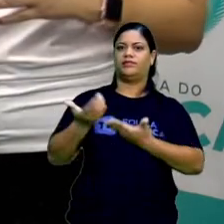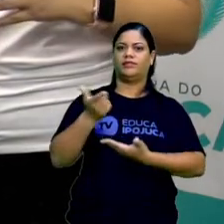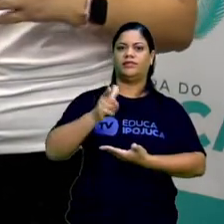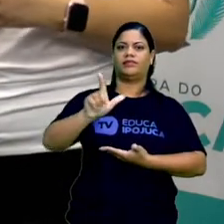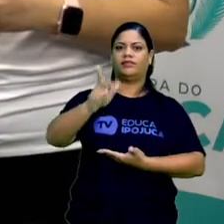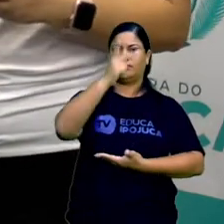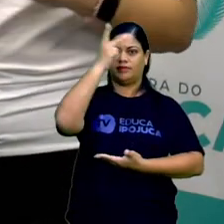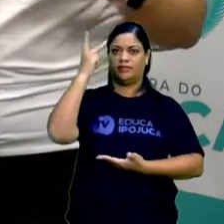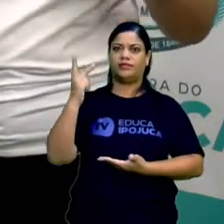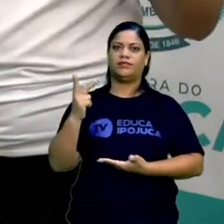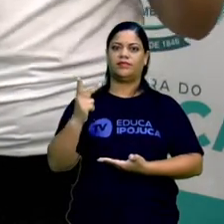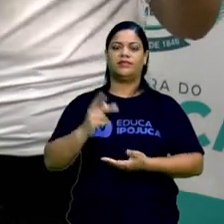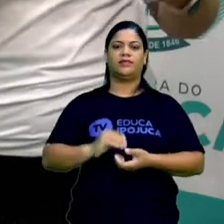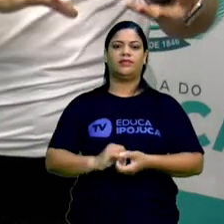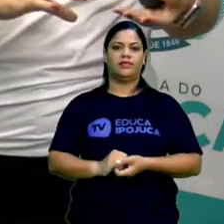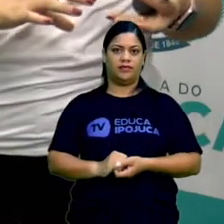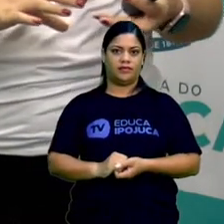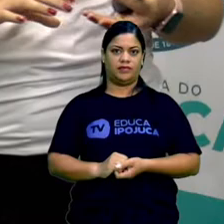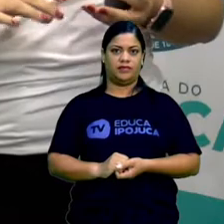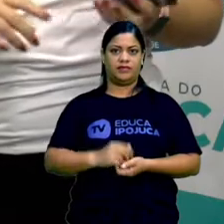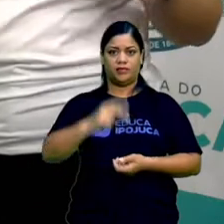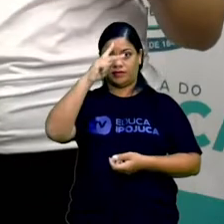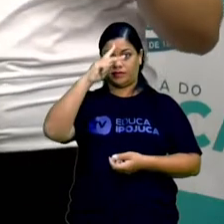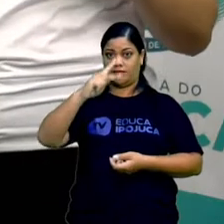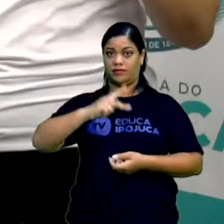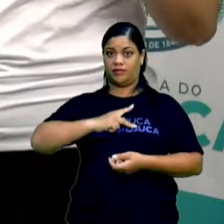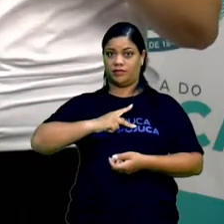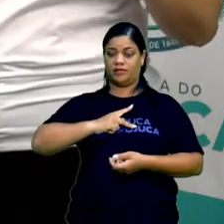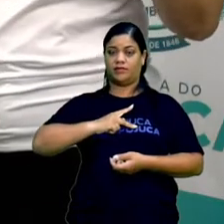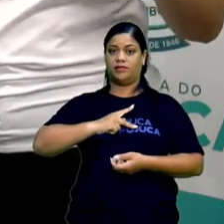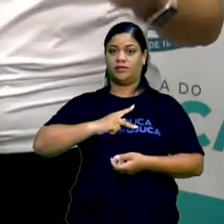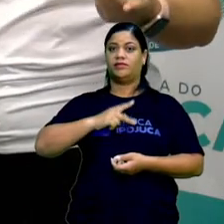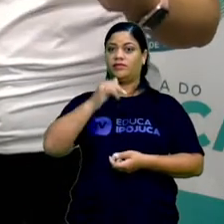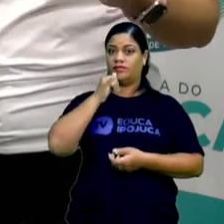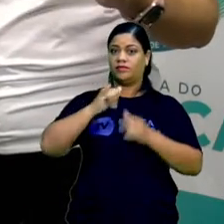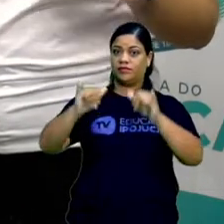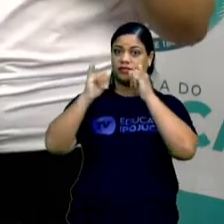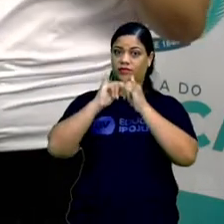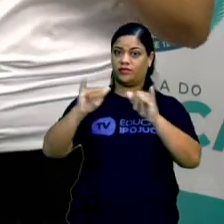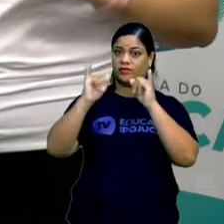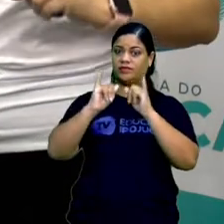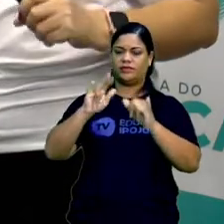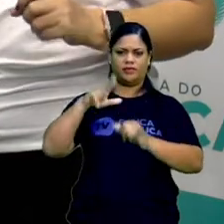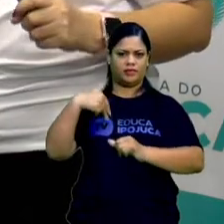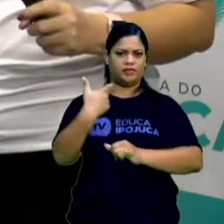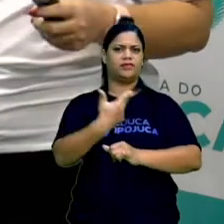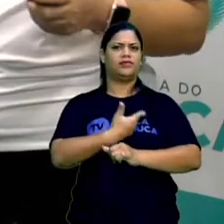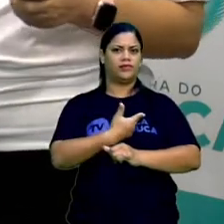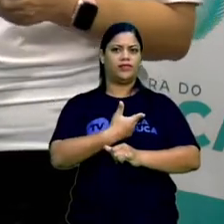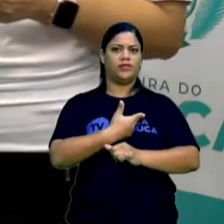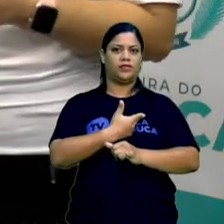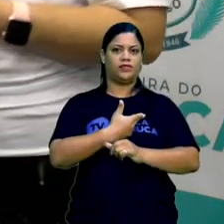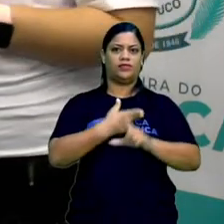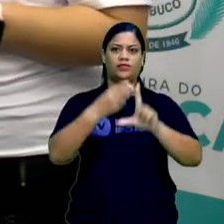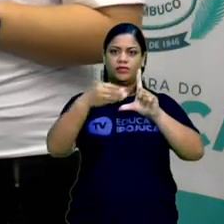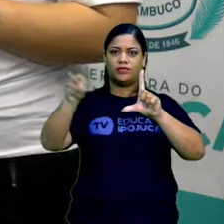mal realmente não está na própria fake news, mas sim na gente que propaga. Reflitam sobre isso.